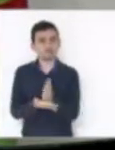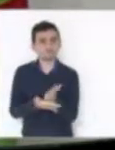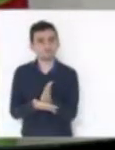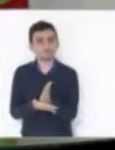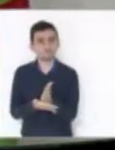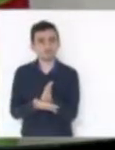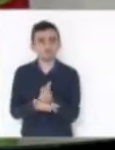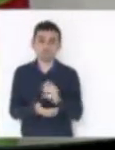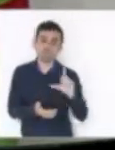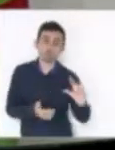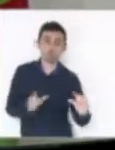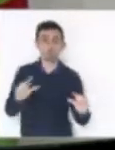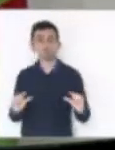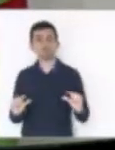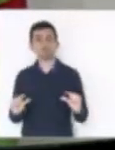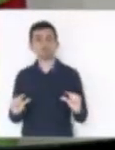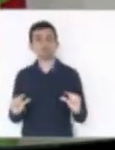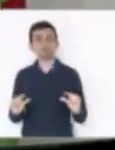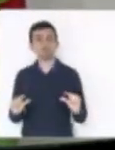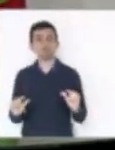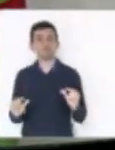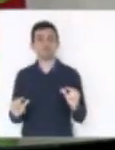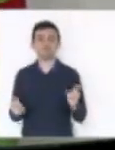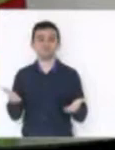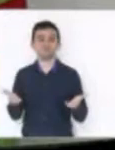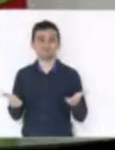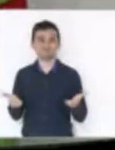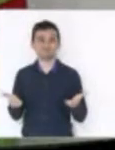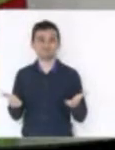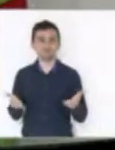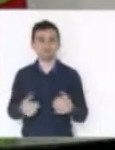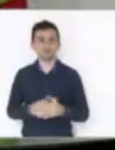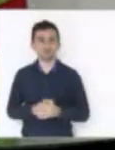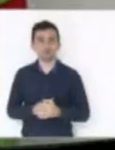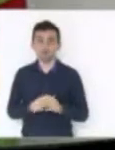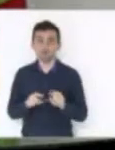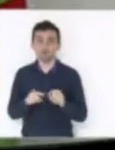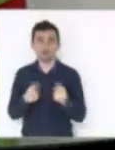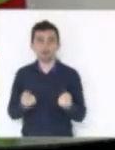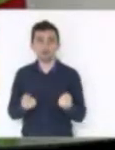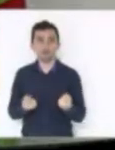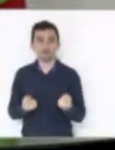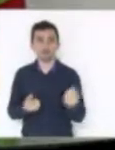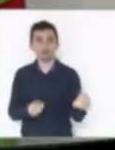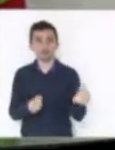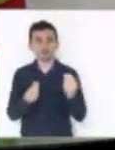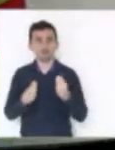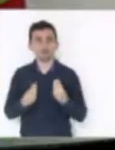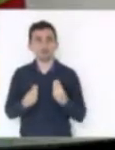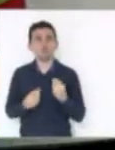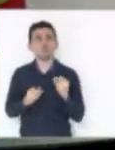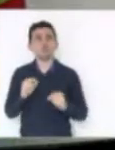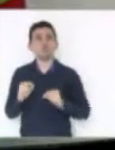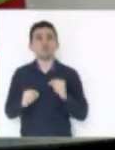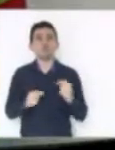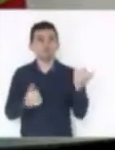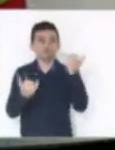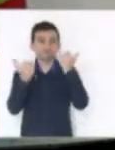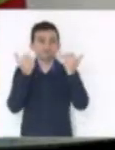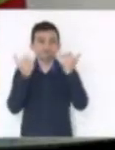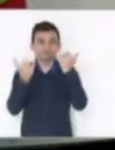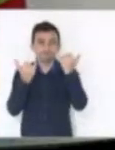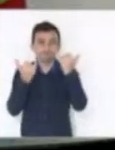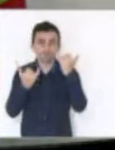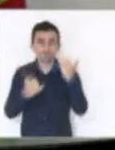para um, diminui para outro. Por outro lado, nós recebemos constantemente informações